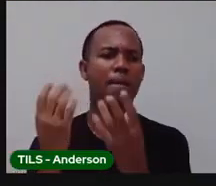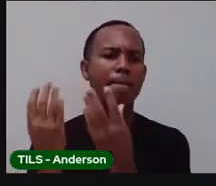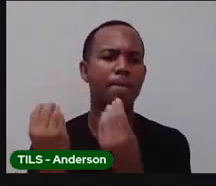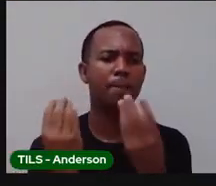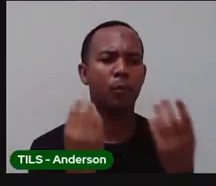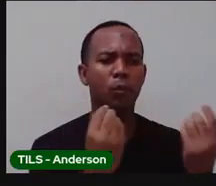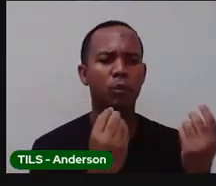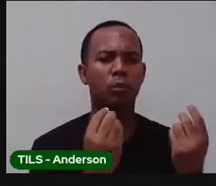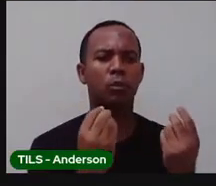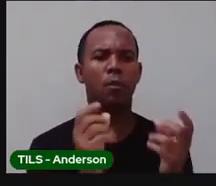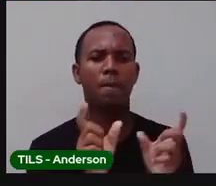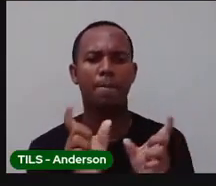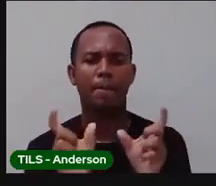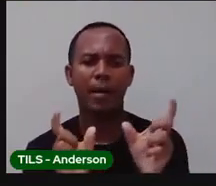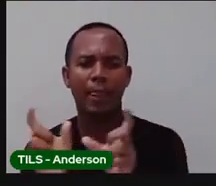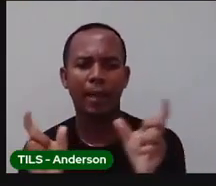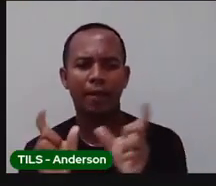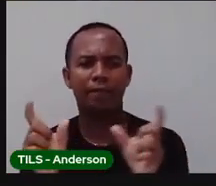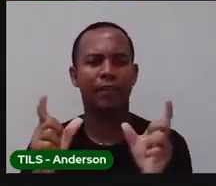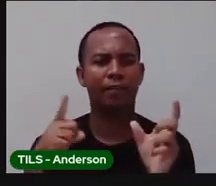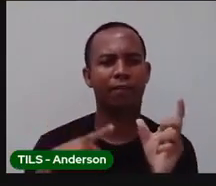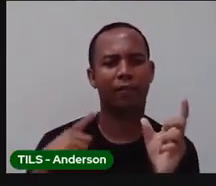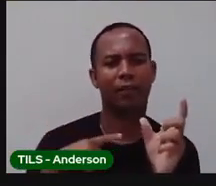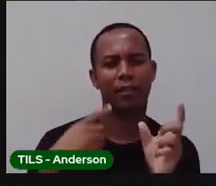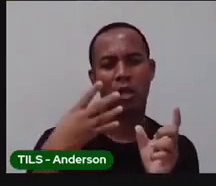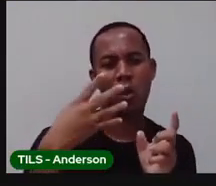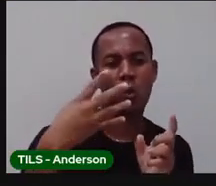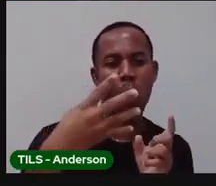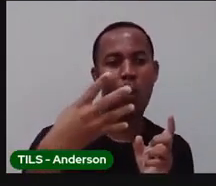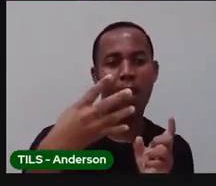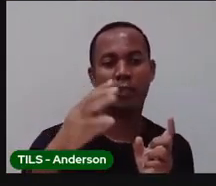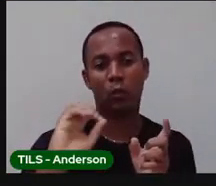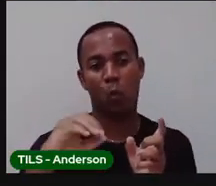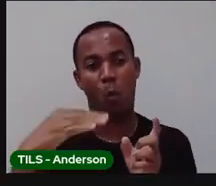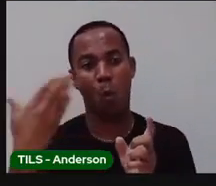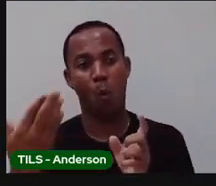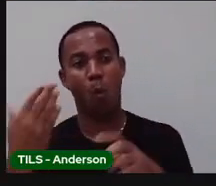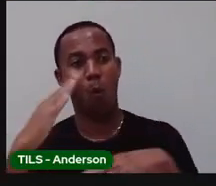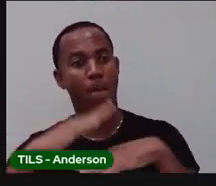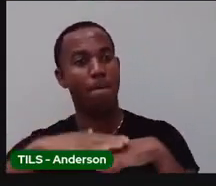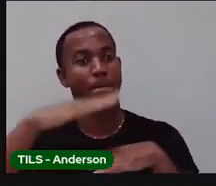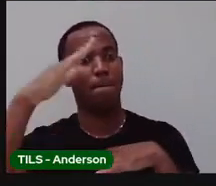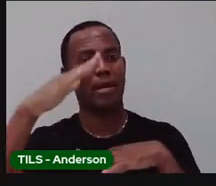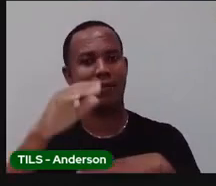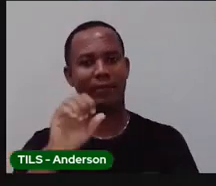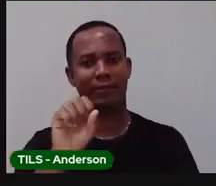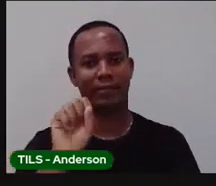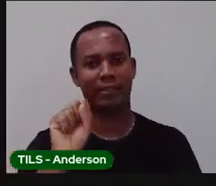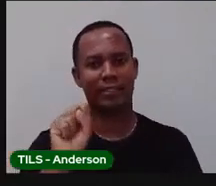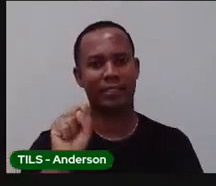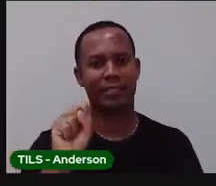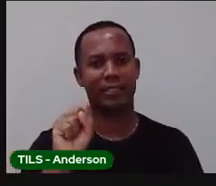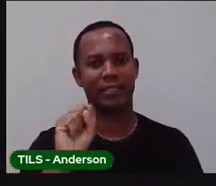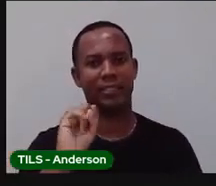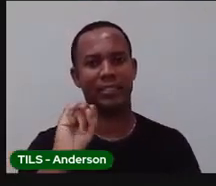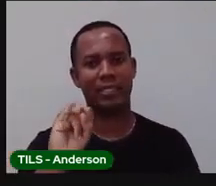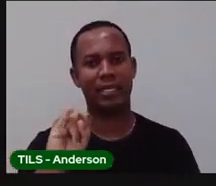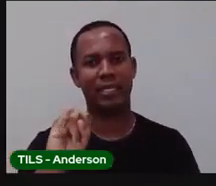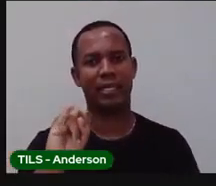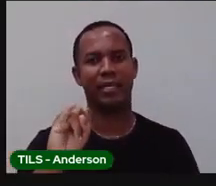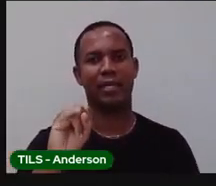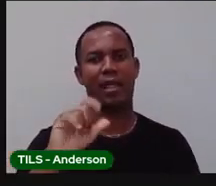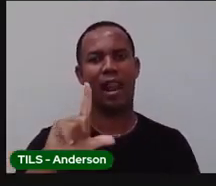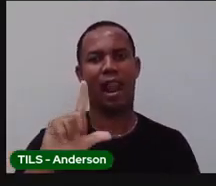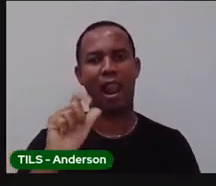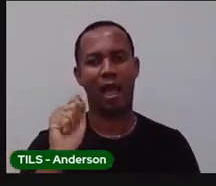que possuem quatro ou mais sílabas. Olha lá. Preste atenção na boca da pró